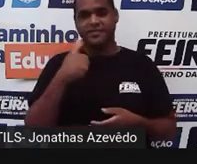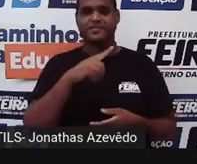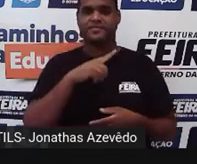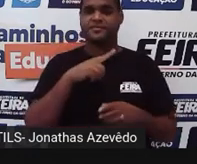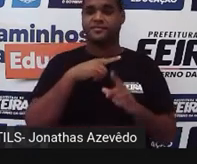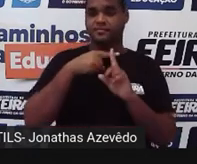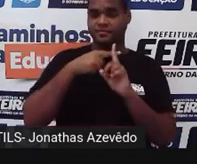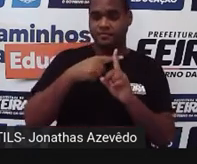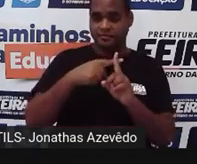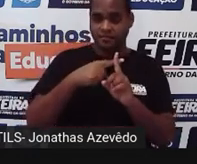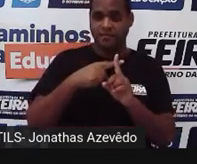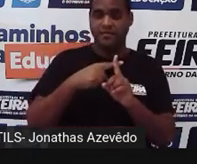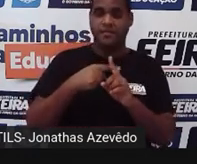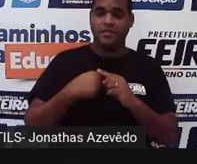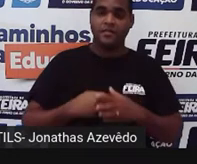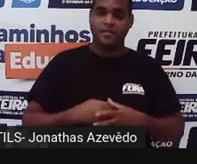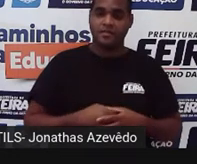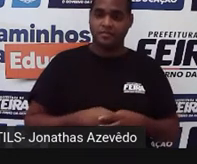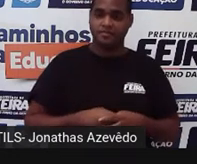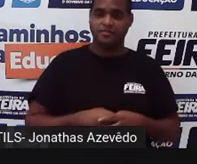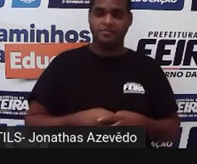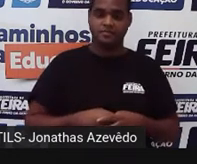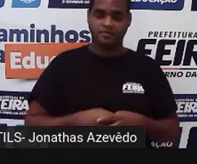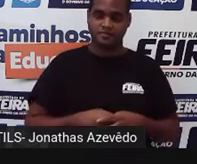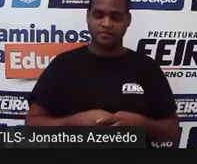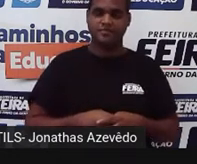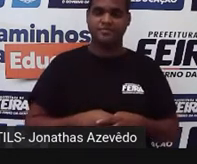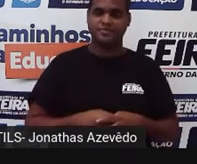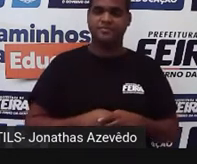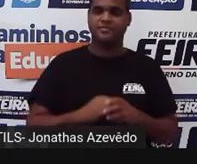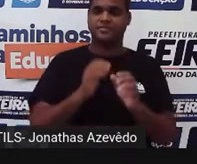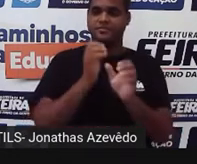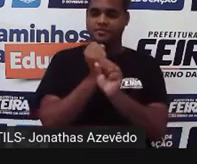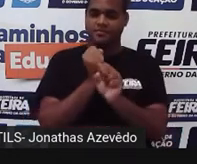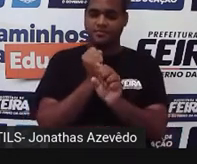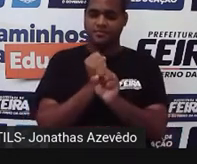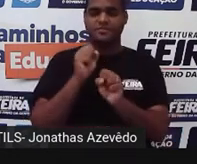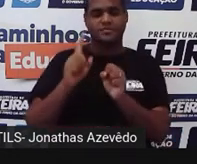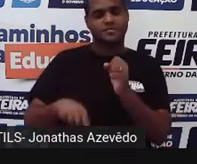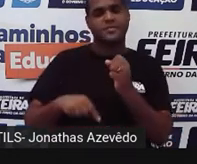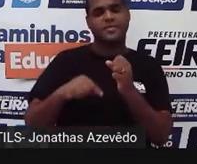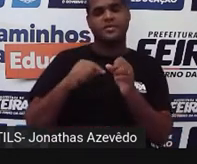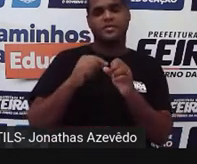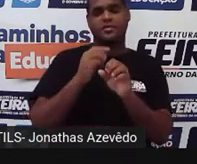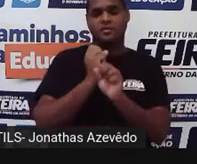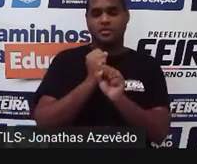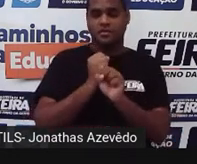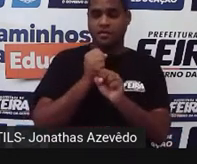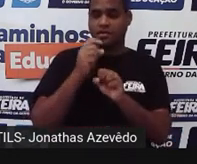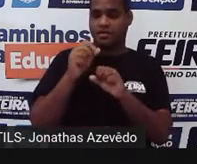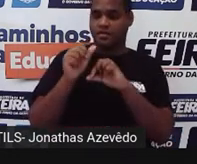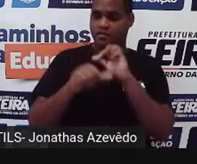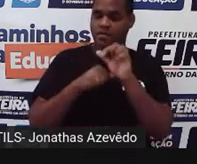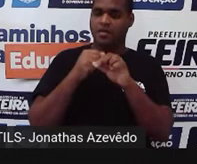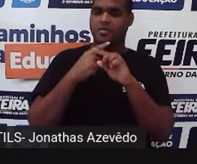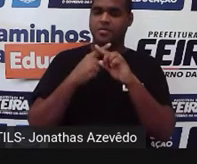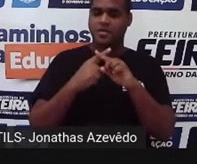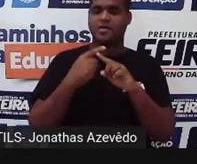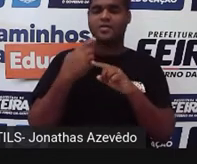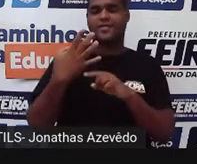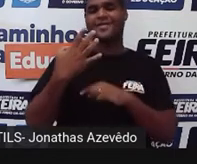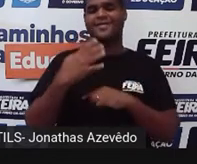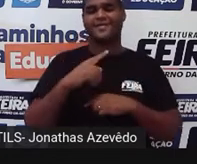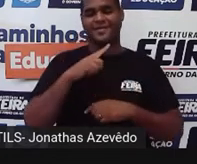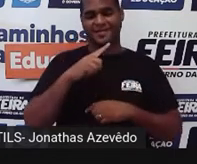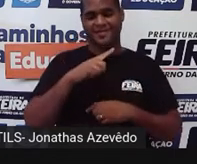soma com a nota da unidade 3 multiplicada por 4 por que multiplicada por